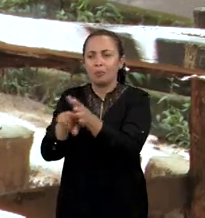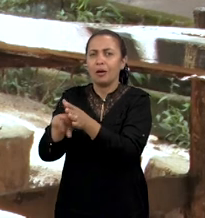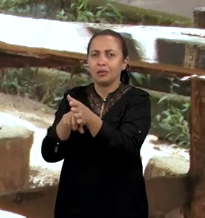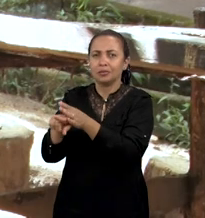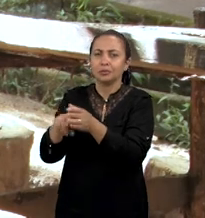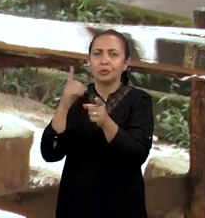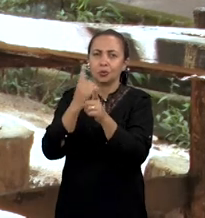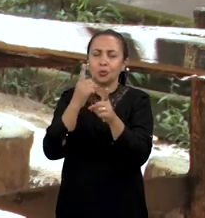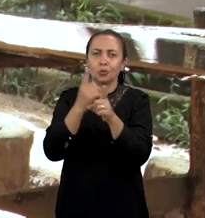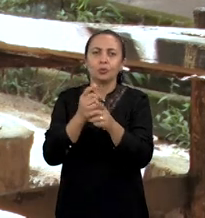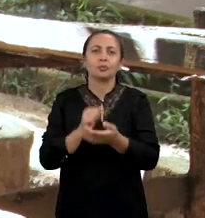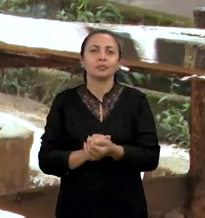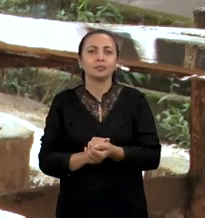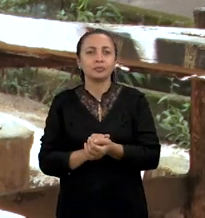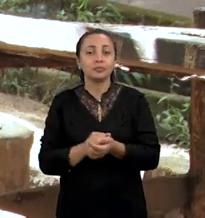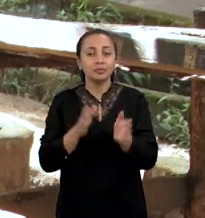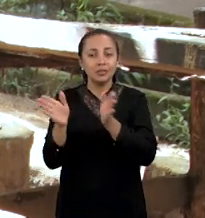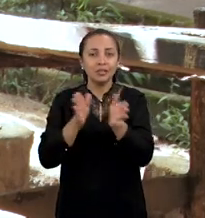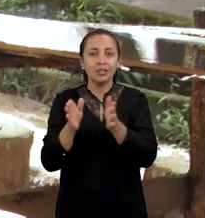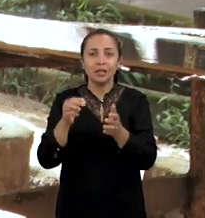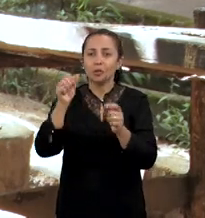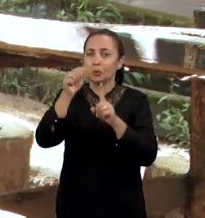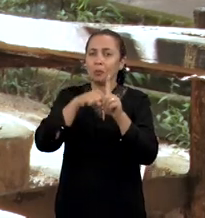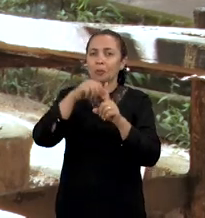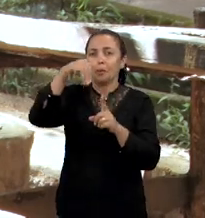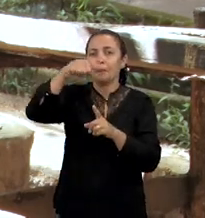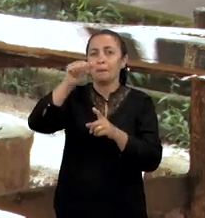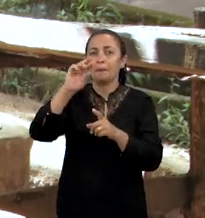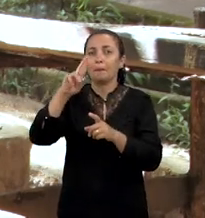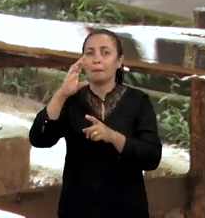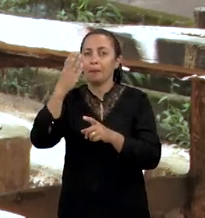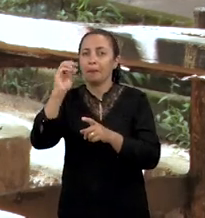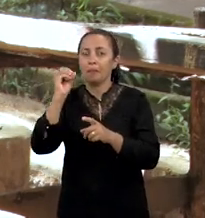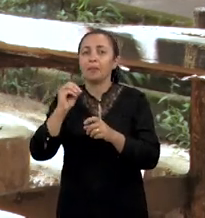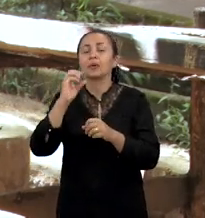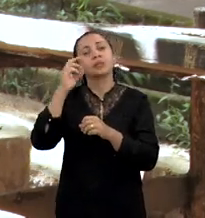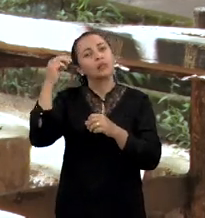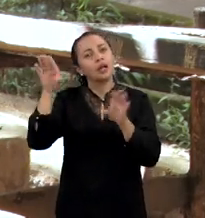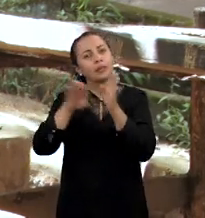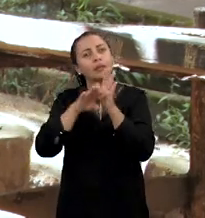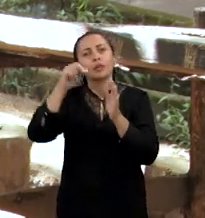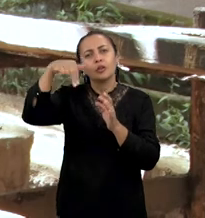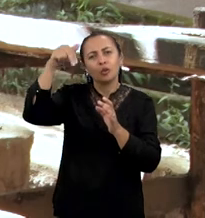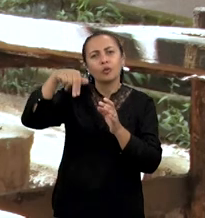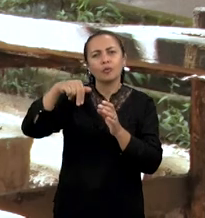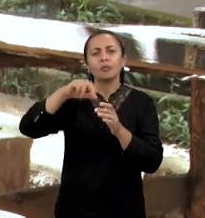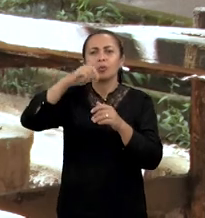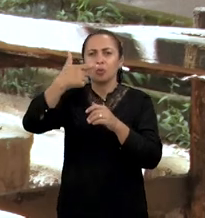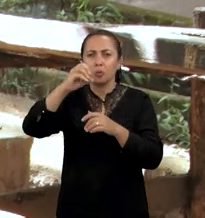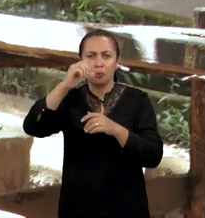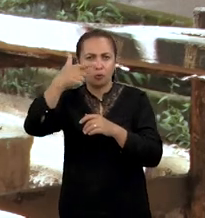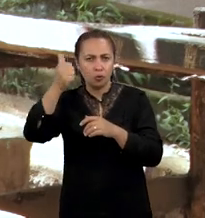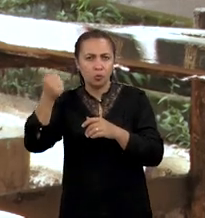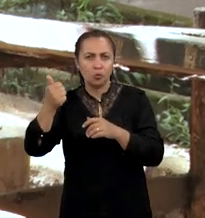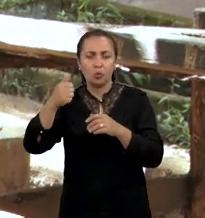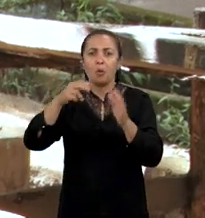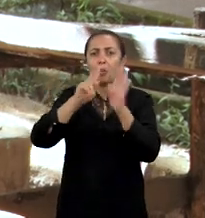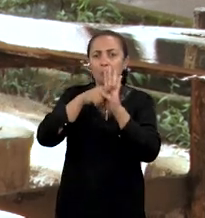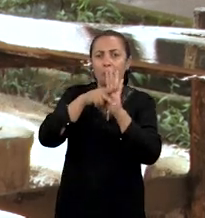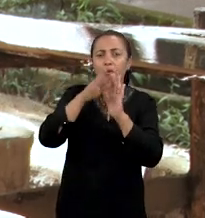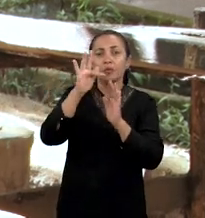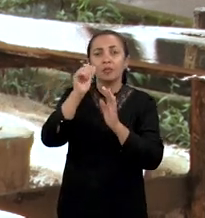Universidade Federal do Rio Grande do Norte. Entre março e novembro de 2021, o projeto Falésias